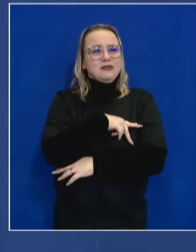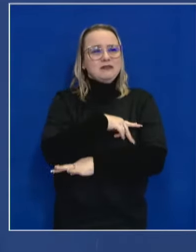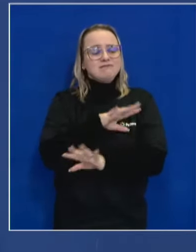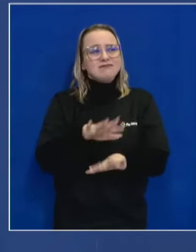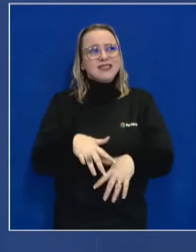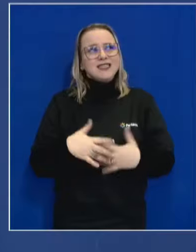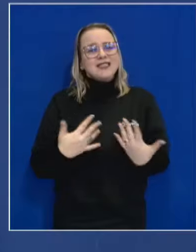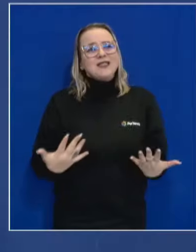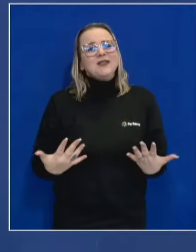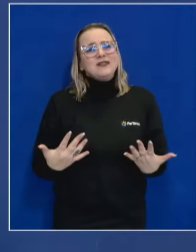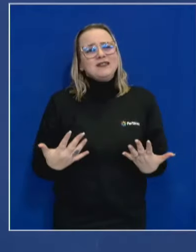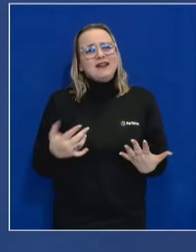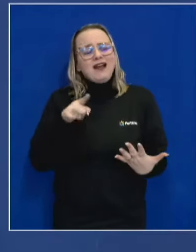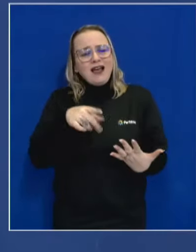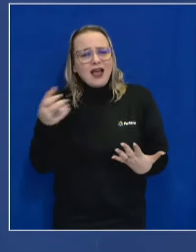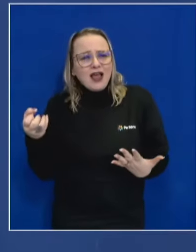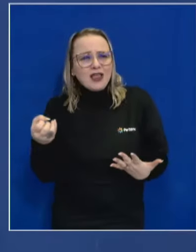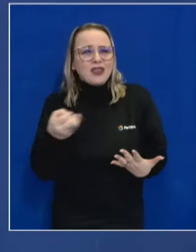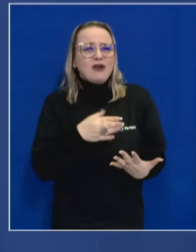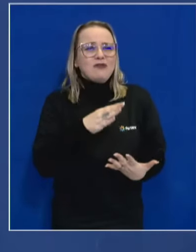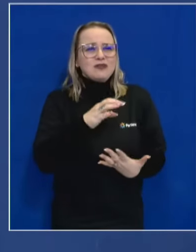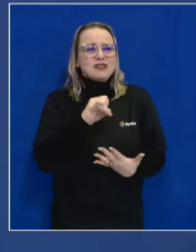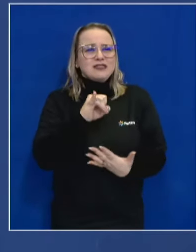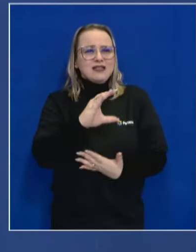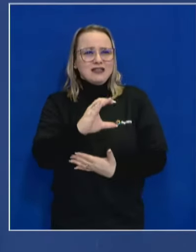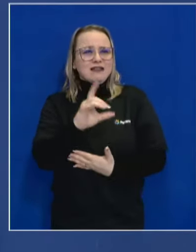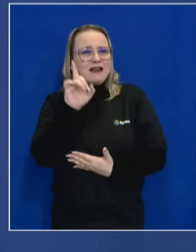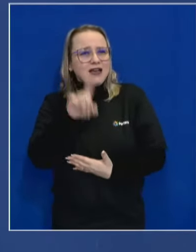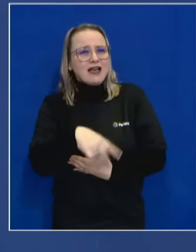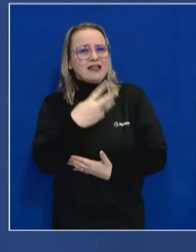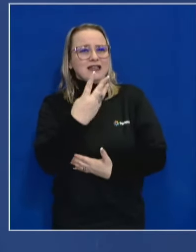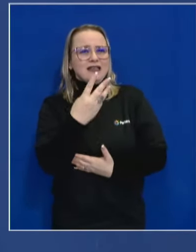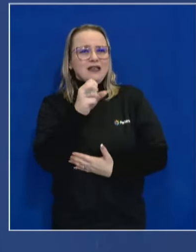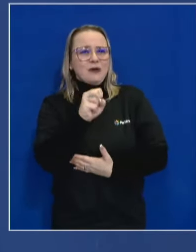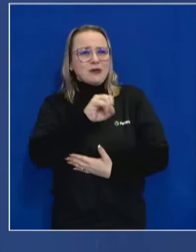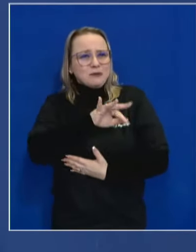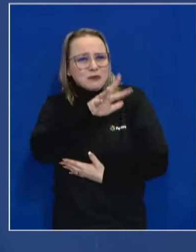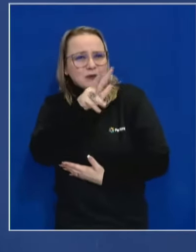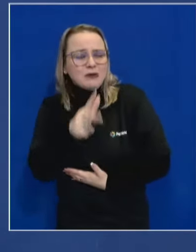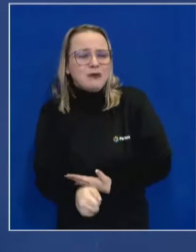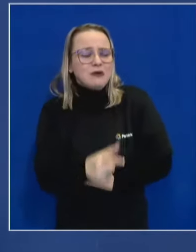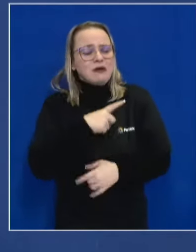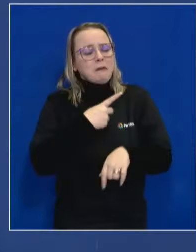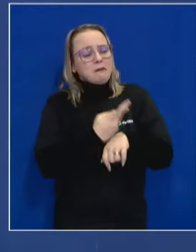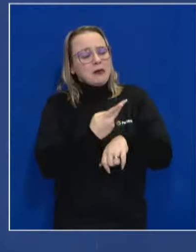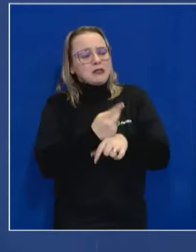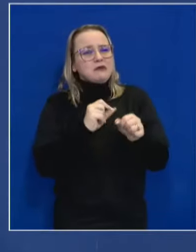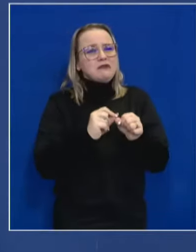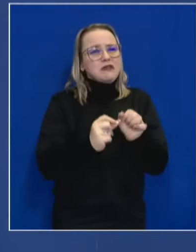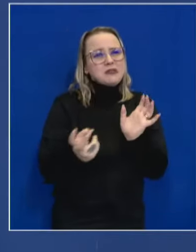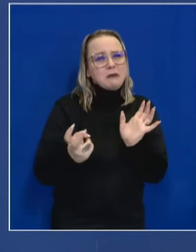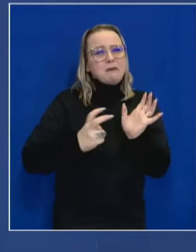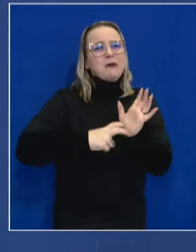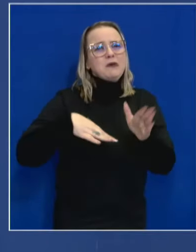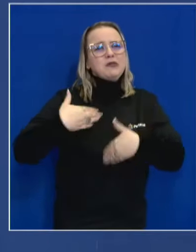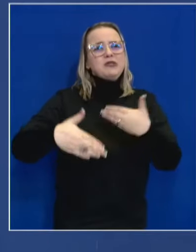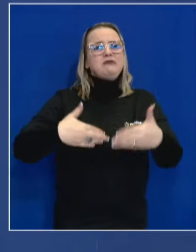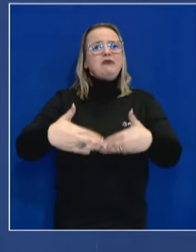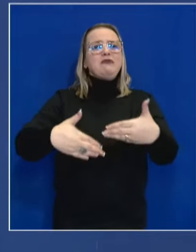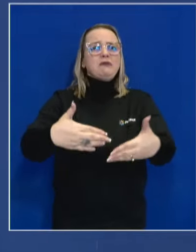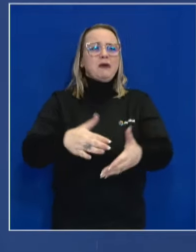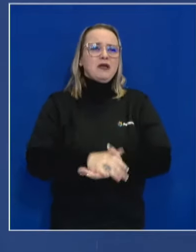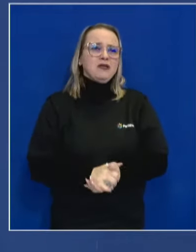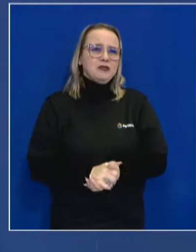o novo SEIC. O novo SEIC são 38 milhões, que é um preço que fizemos no Banco de Desenvolvimento,